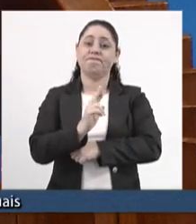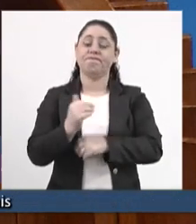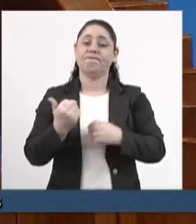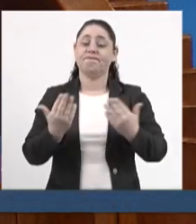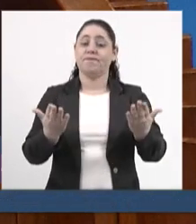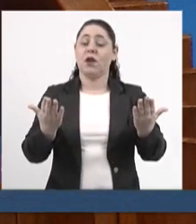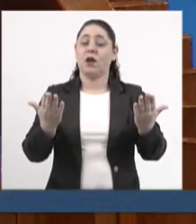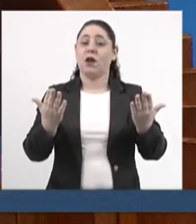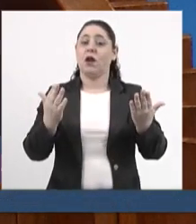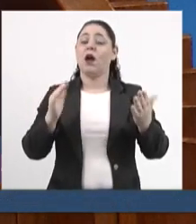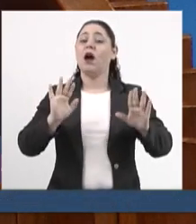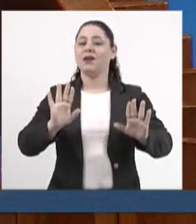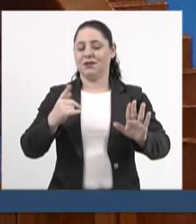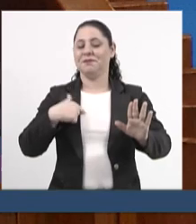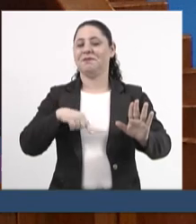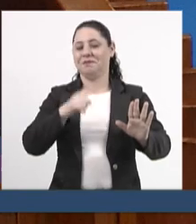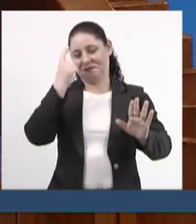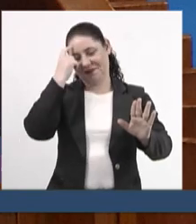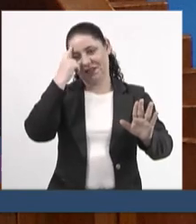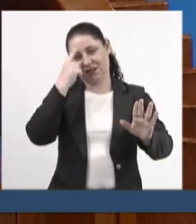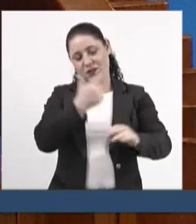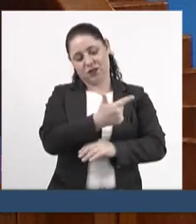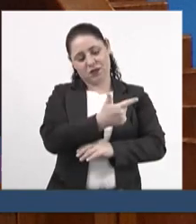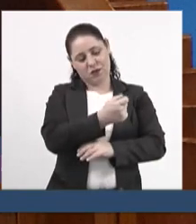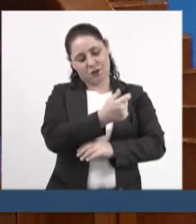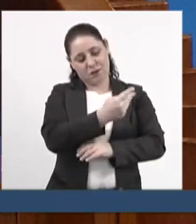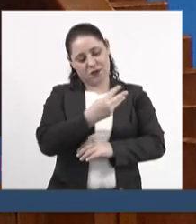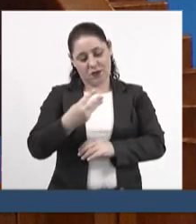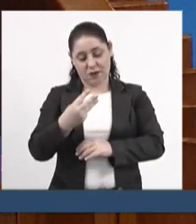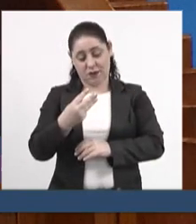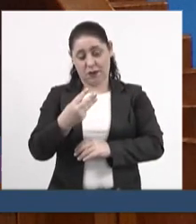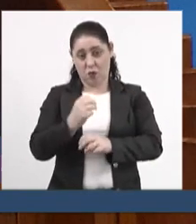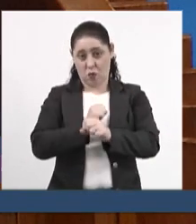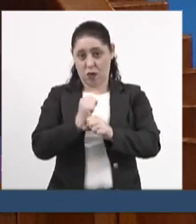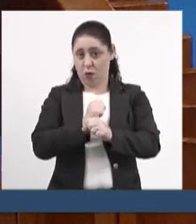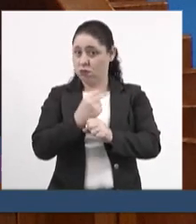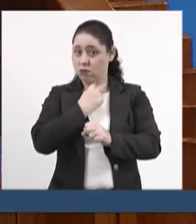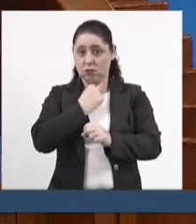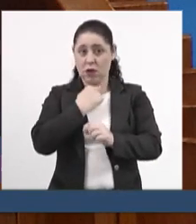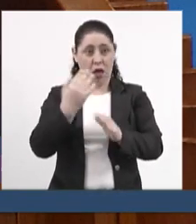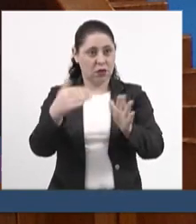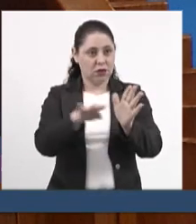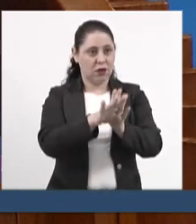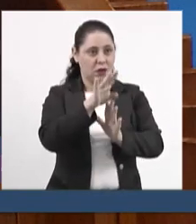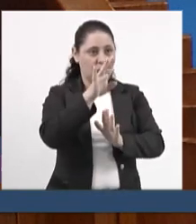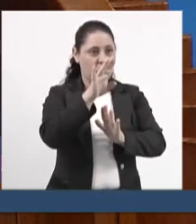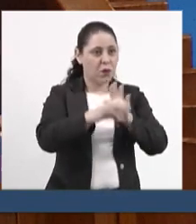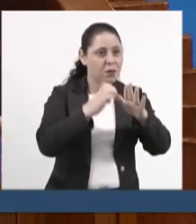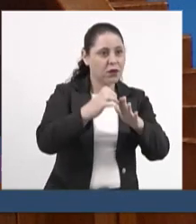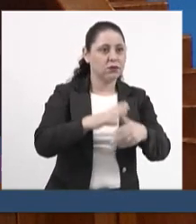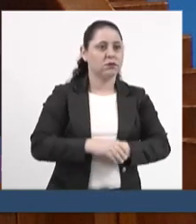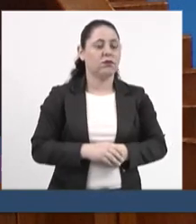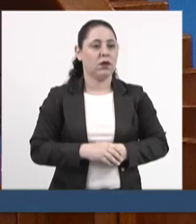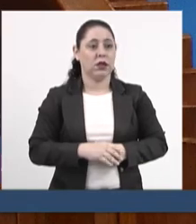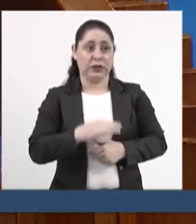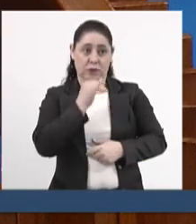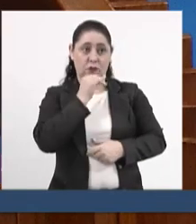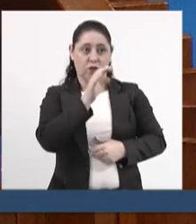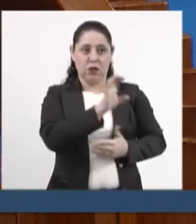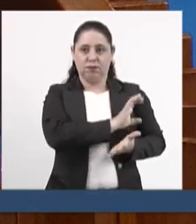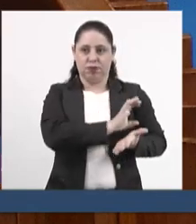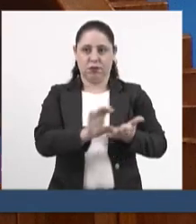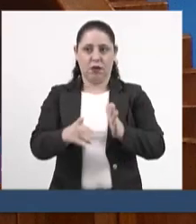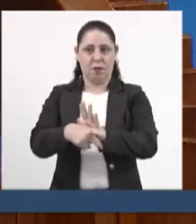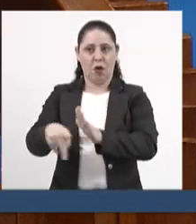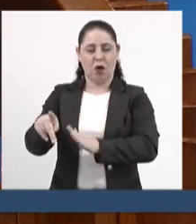Agora, imagina só que depois de 2033, nós não vamos poder chegar para o empresário e falar assim, olha, o senhor investe em Rio Negro